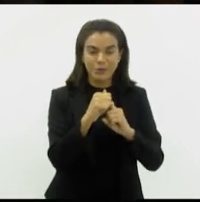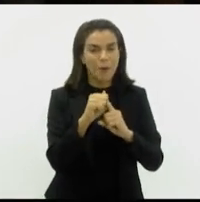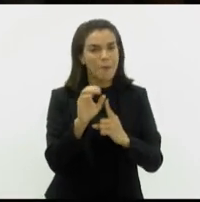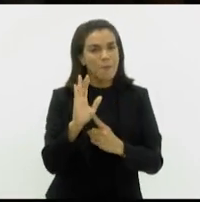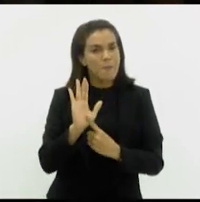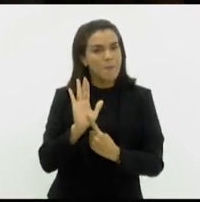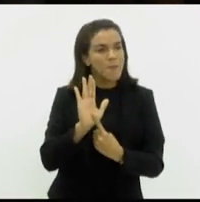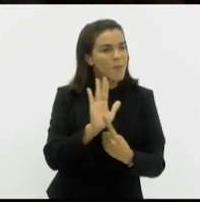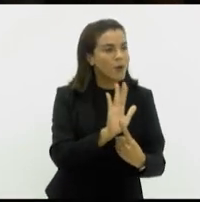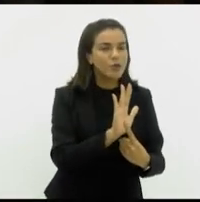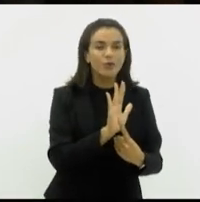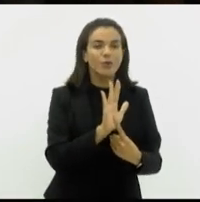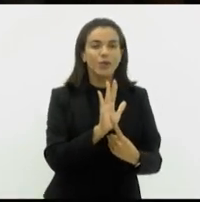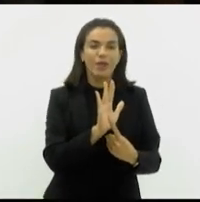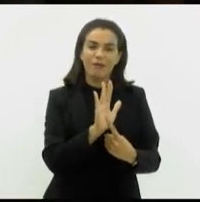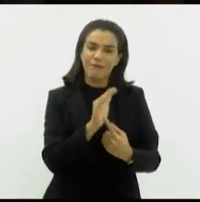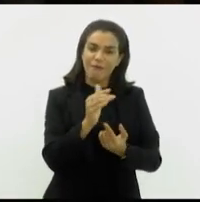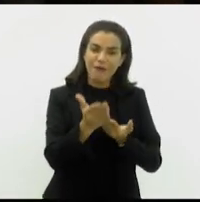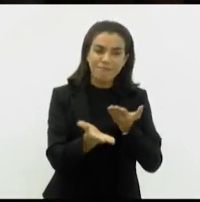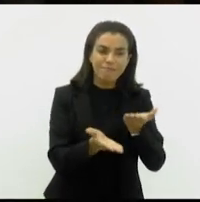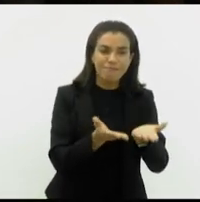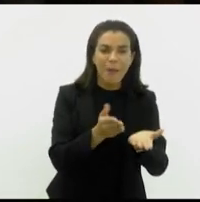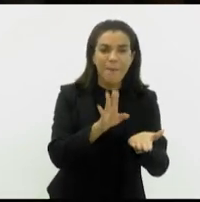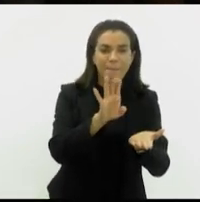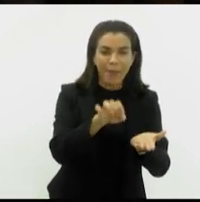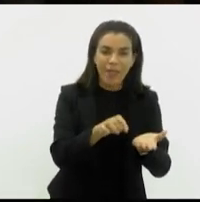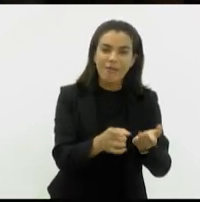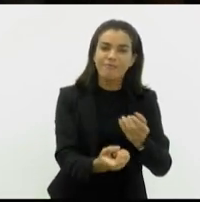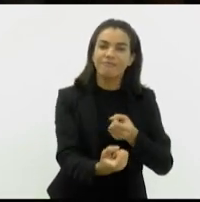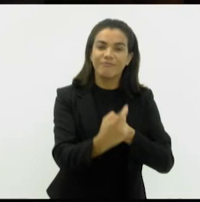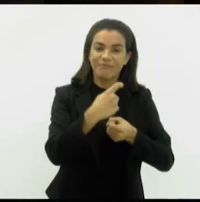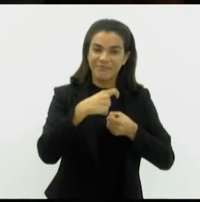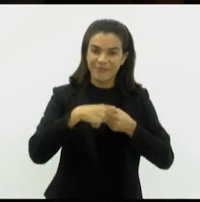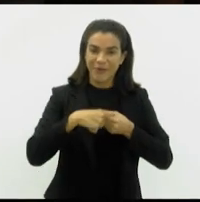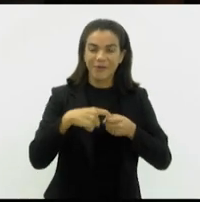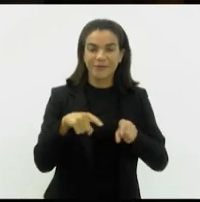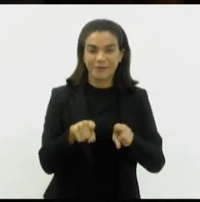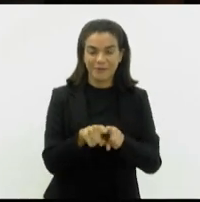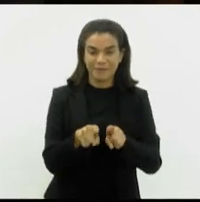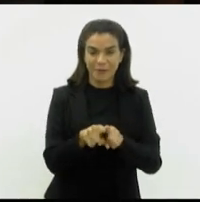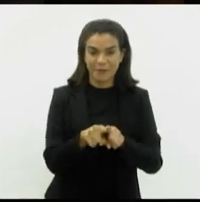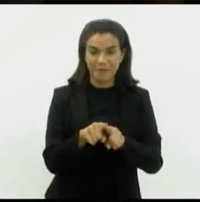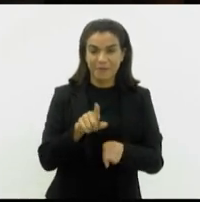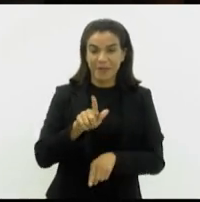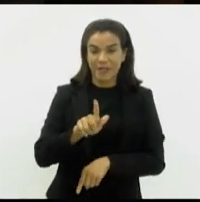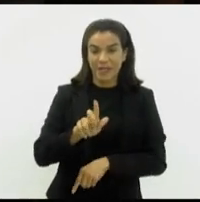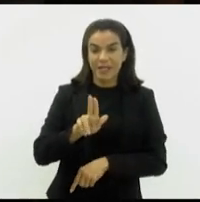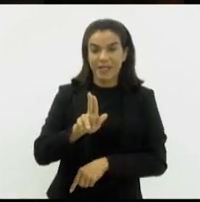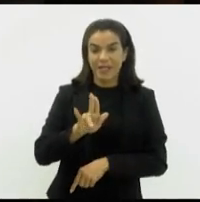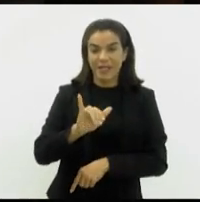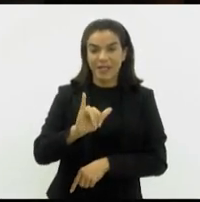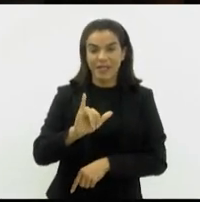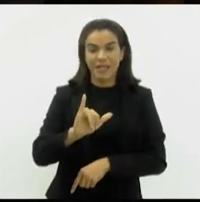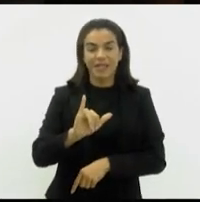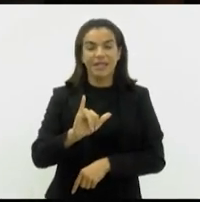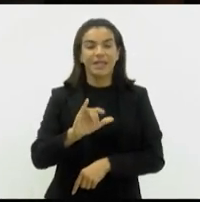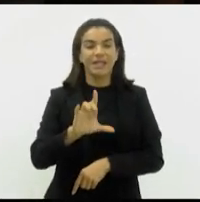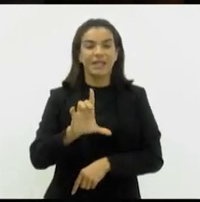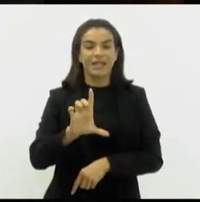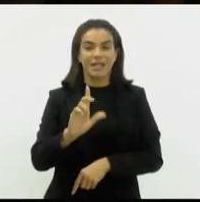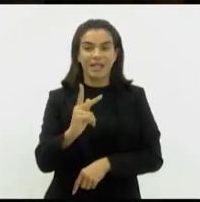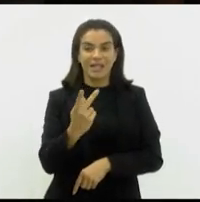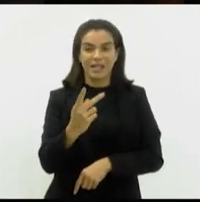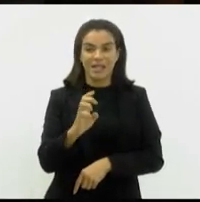bem a alguém é fazer um bem a si mesmo. Então, Guilherme, nosso pastor, aqui eu